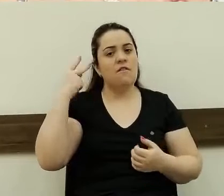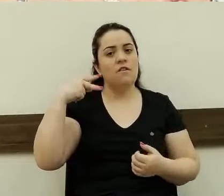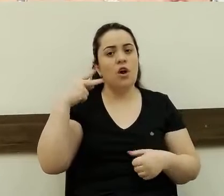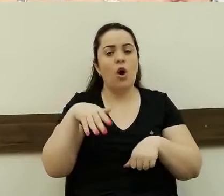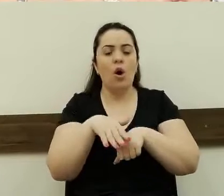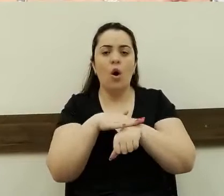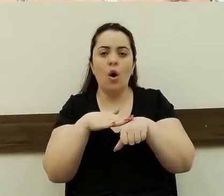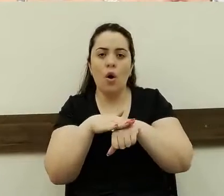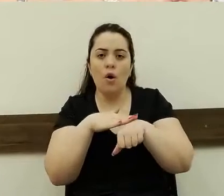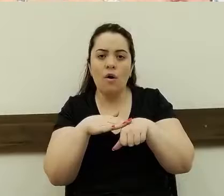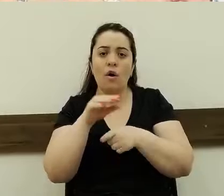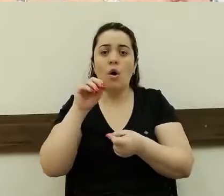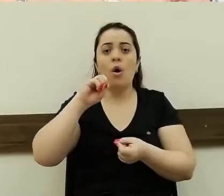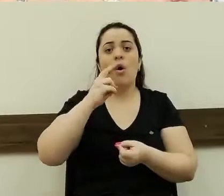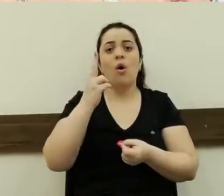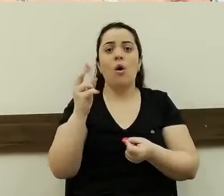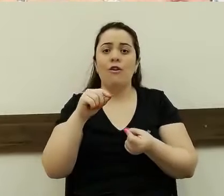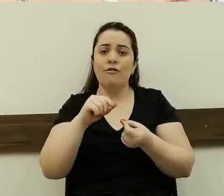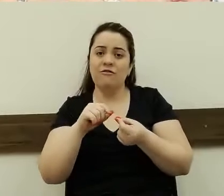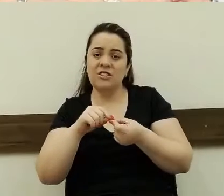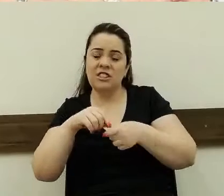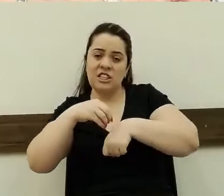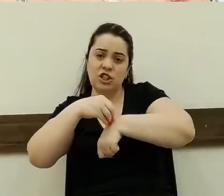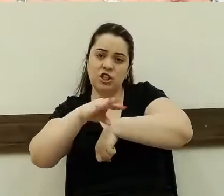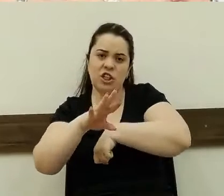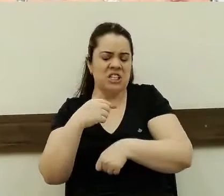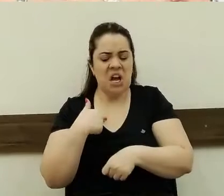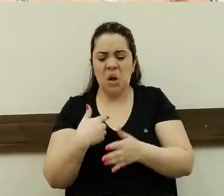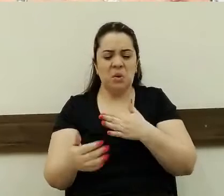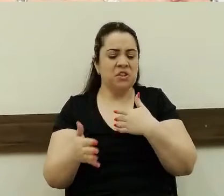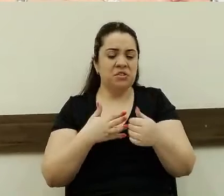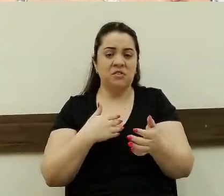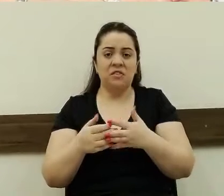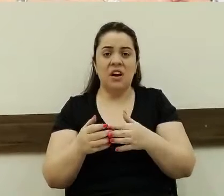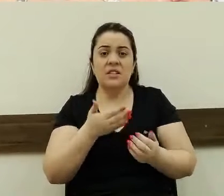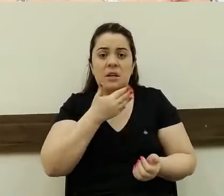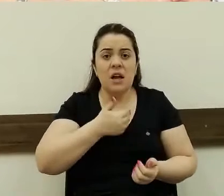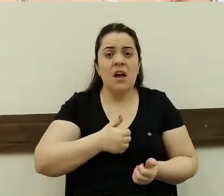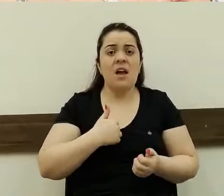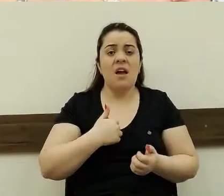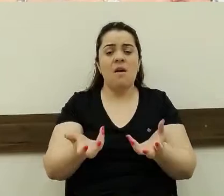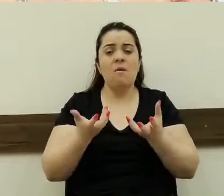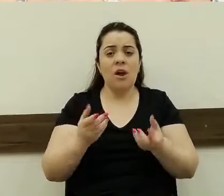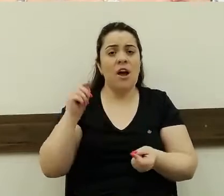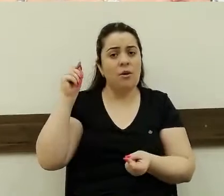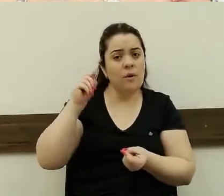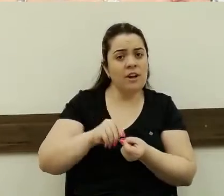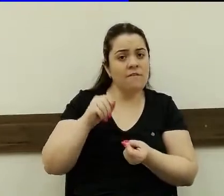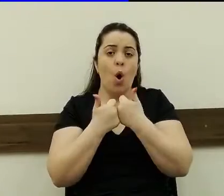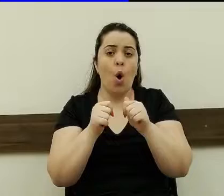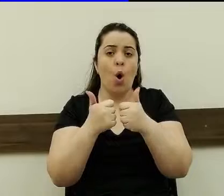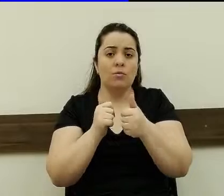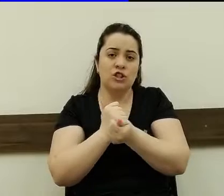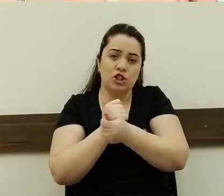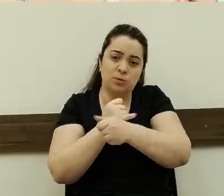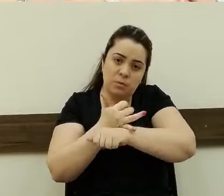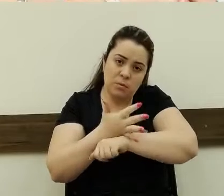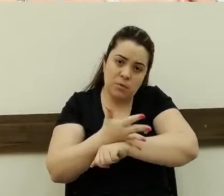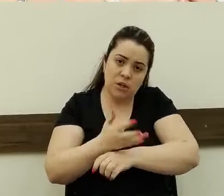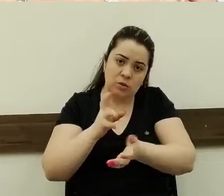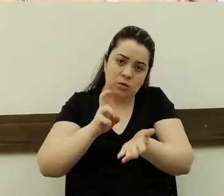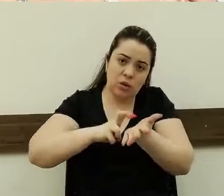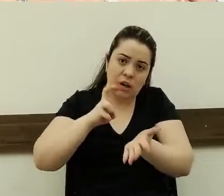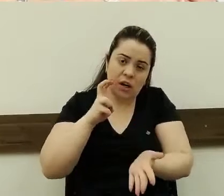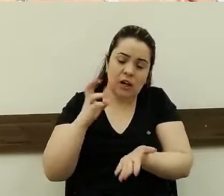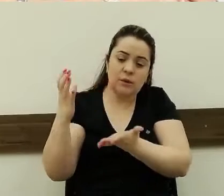ou fazesse uma indicação, eu não importo, eu importo é que saia esse projeto, certo, O senhor, por mais que o paciente nesses